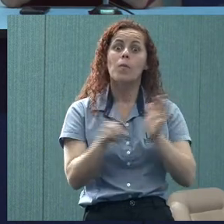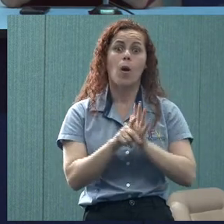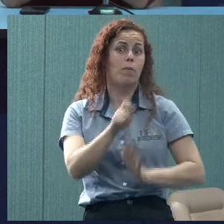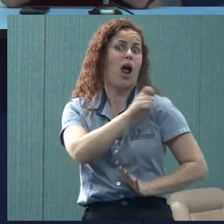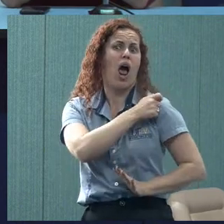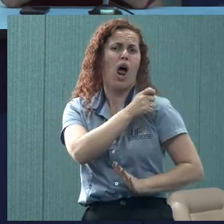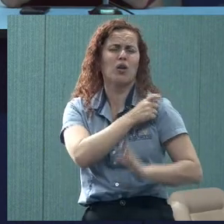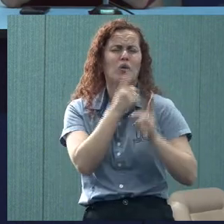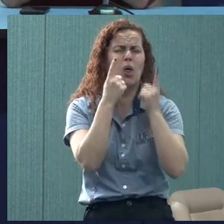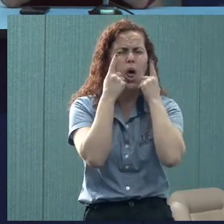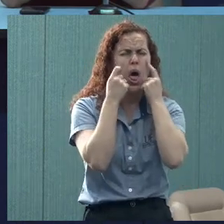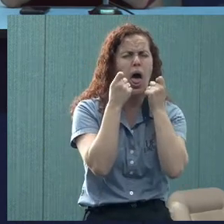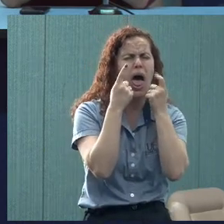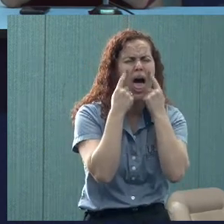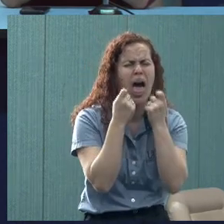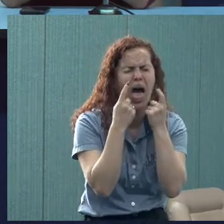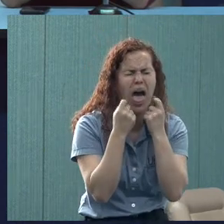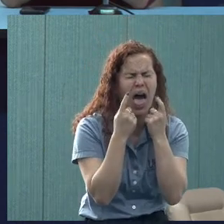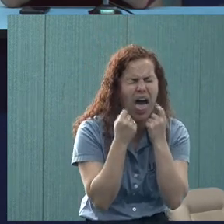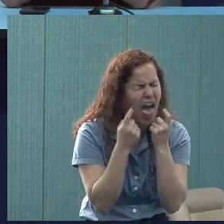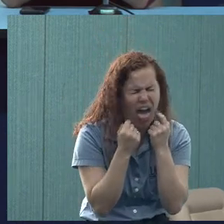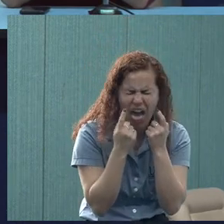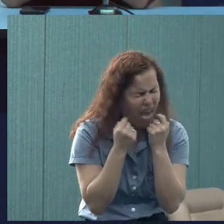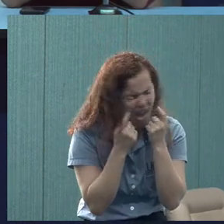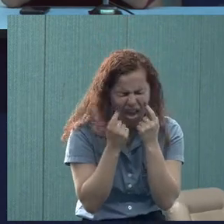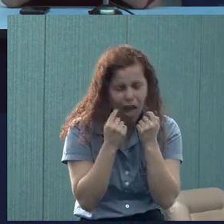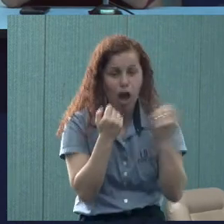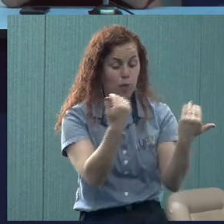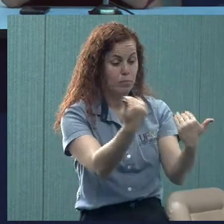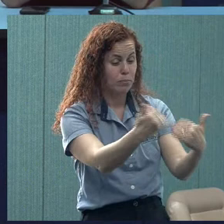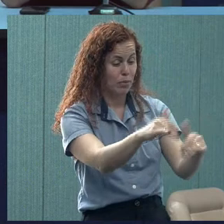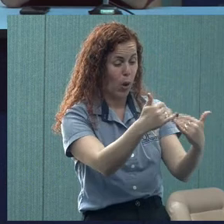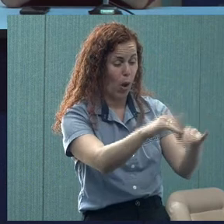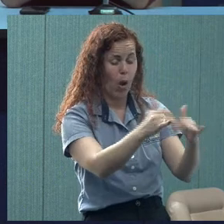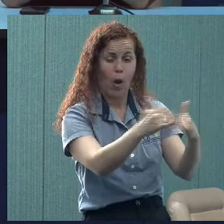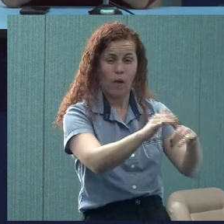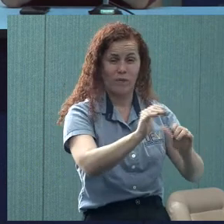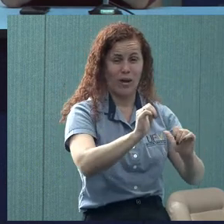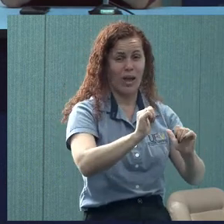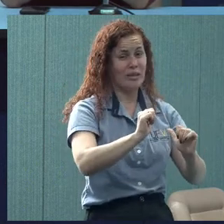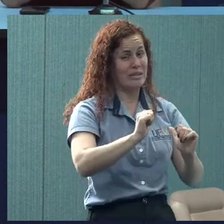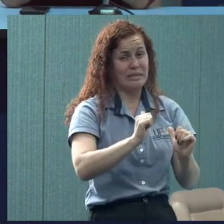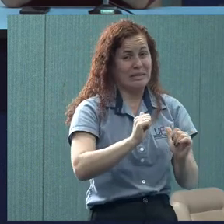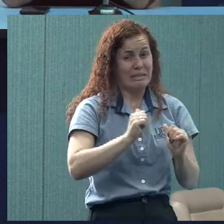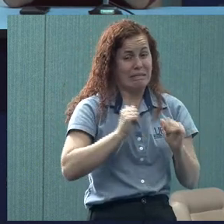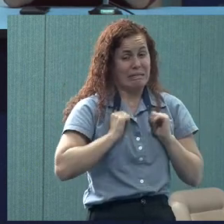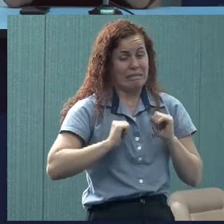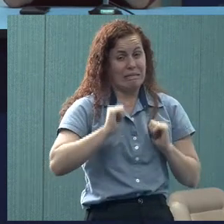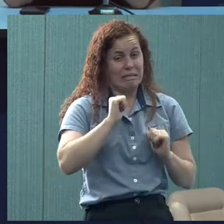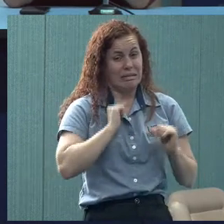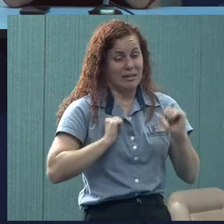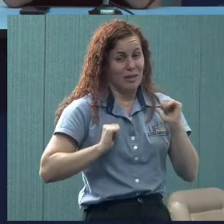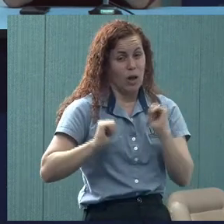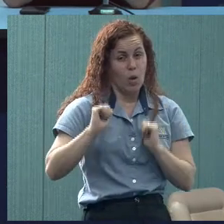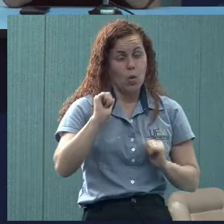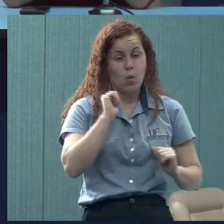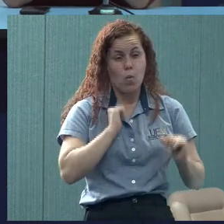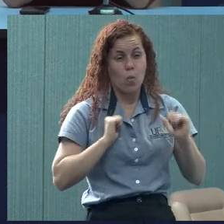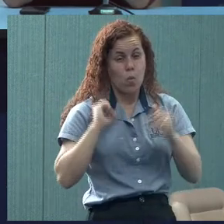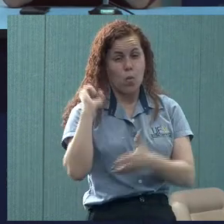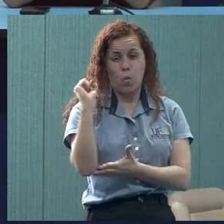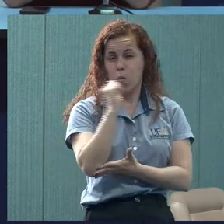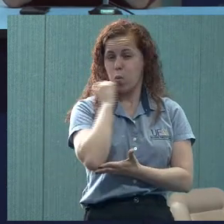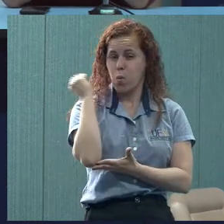estudante chorando num corredor, saiu de uma prova, está ali em